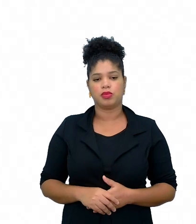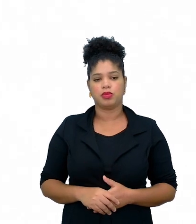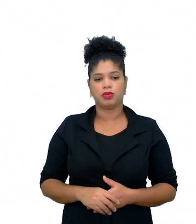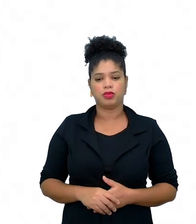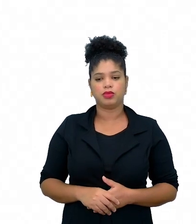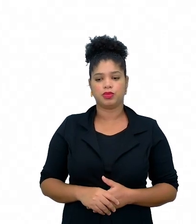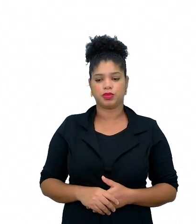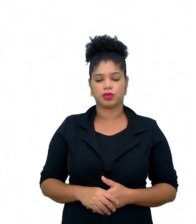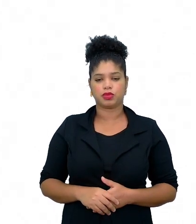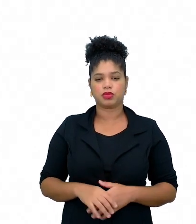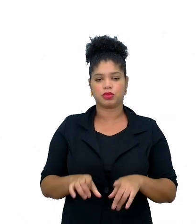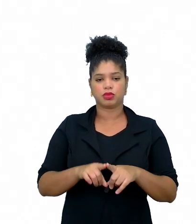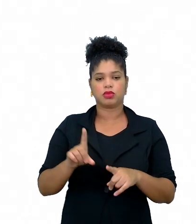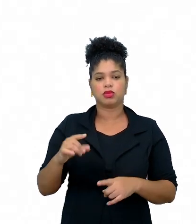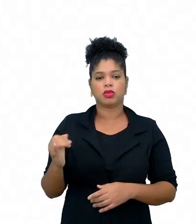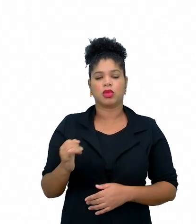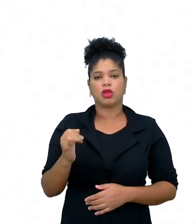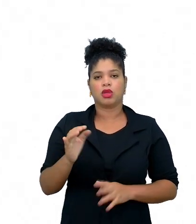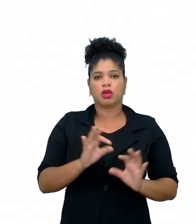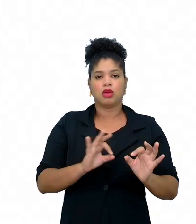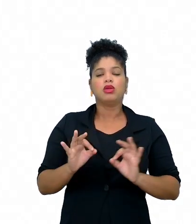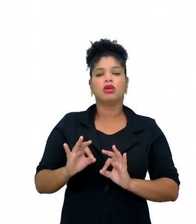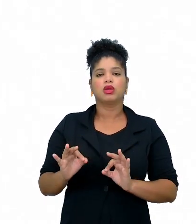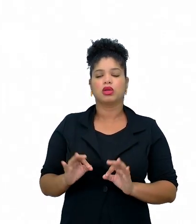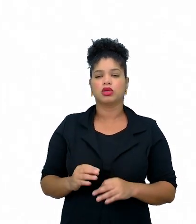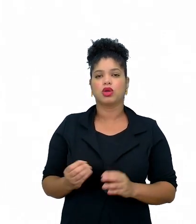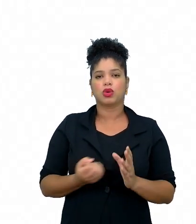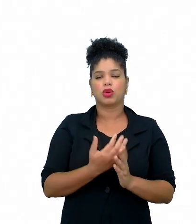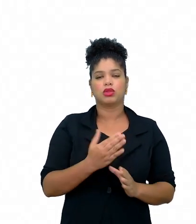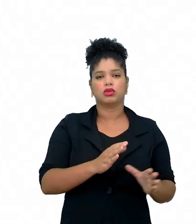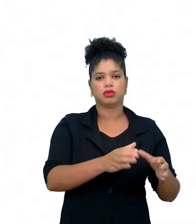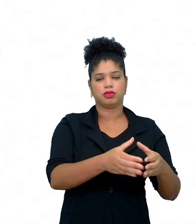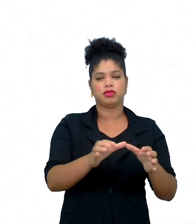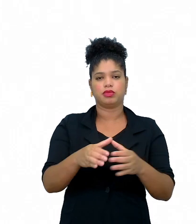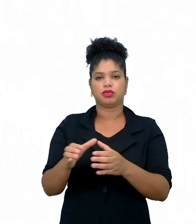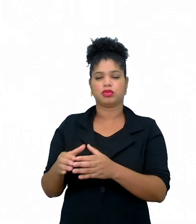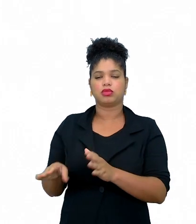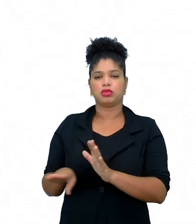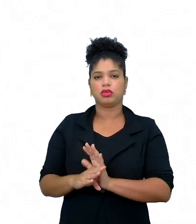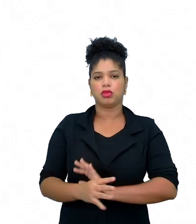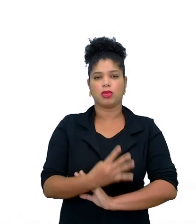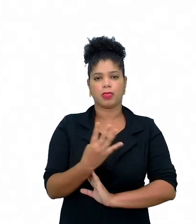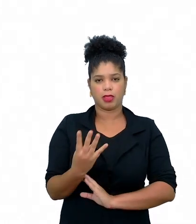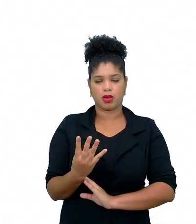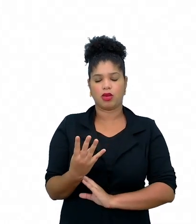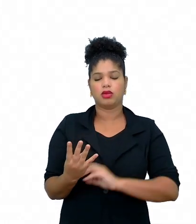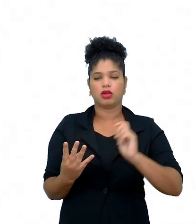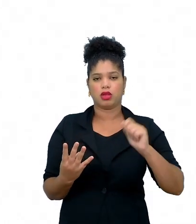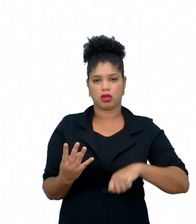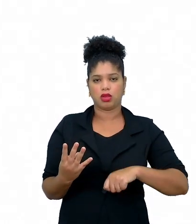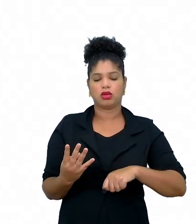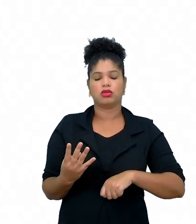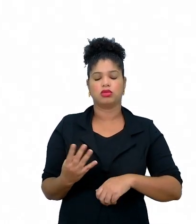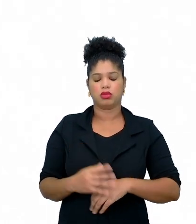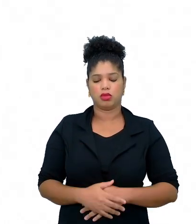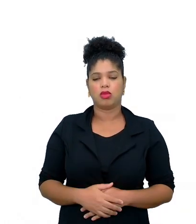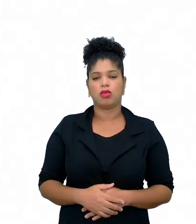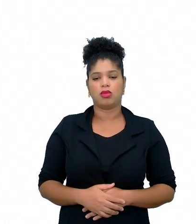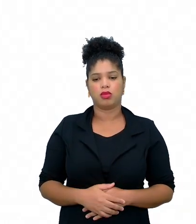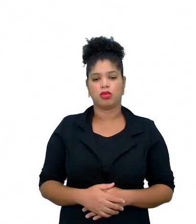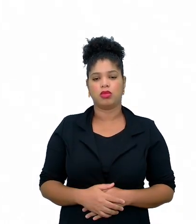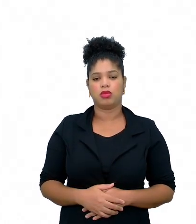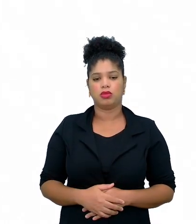Também é importante planejar a quantidade de estações, né, então, até quatro é o suficiente, então, nelas